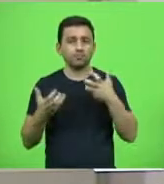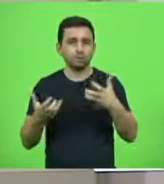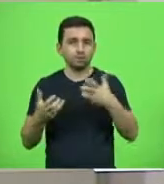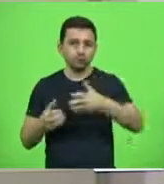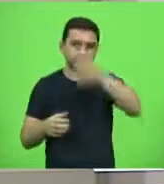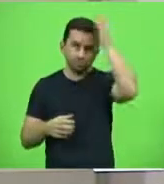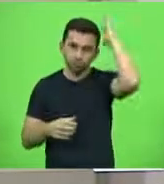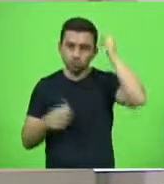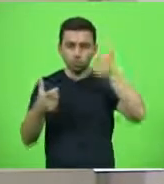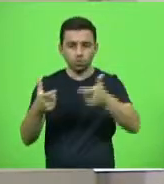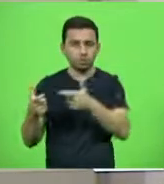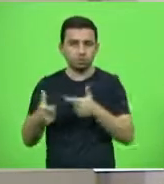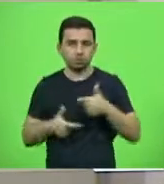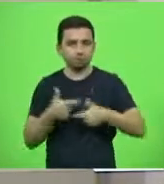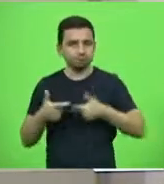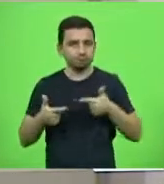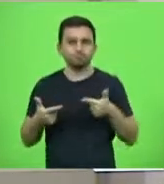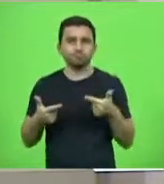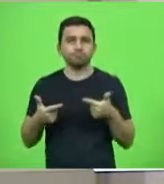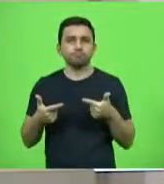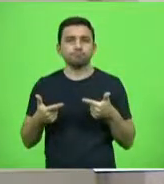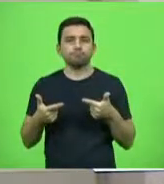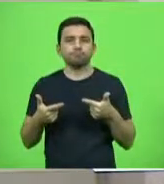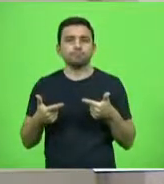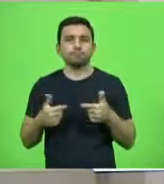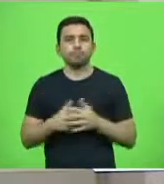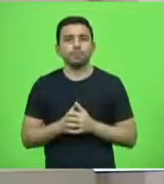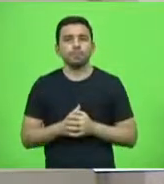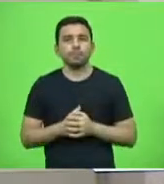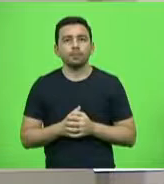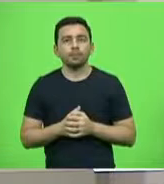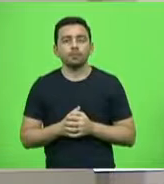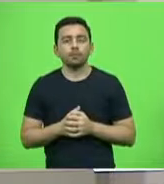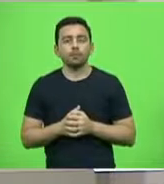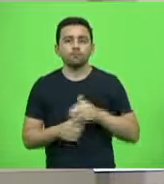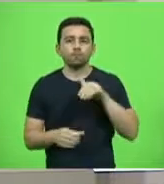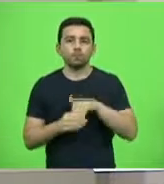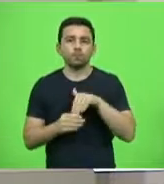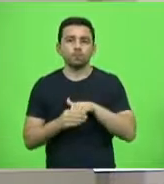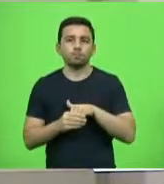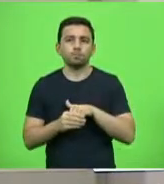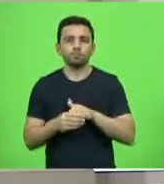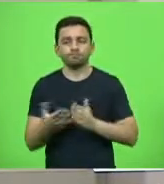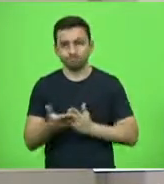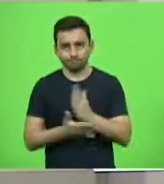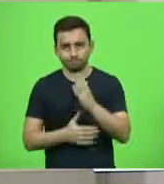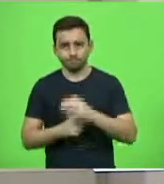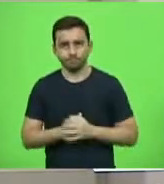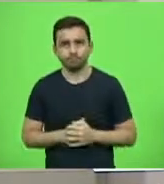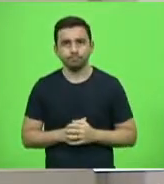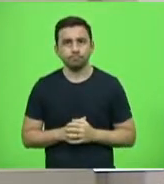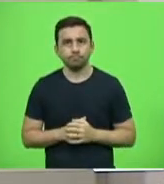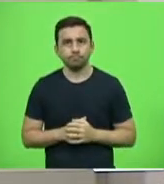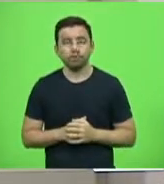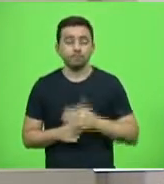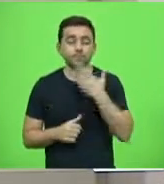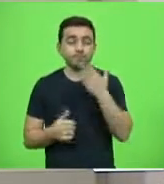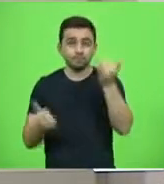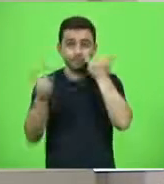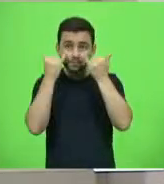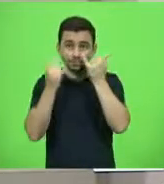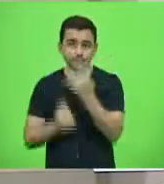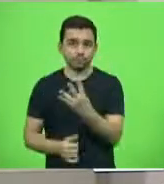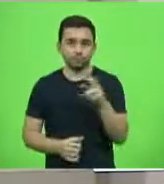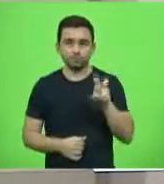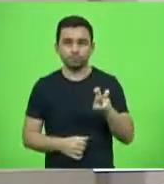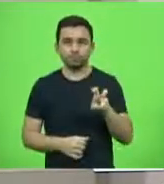operacionais. Em discussão. Em votação. Aprovado. Pedido de informação. 45.